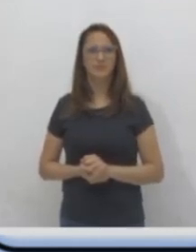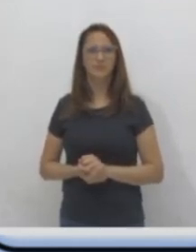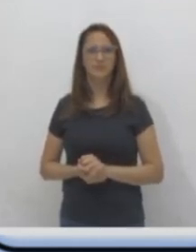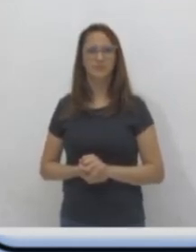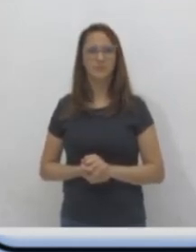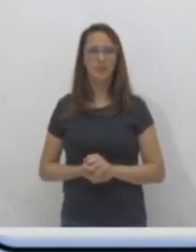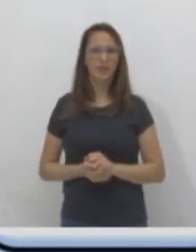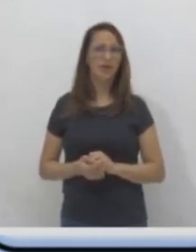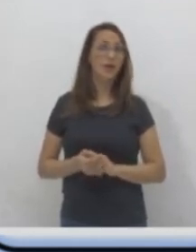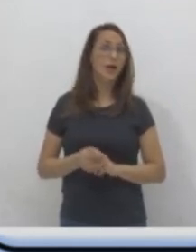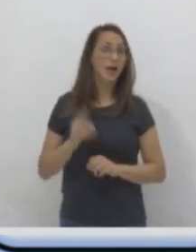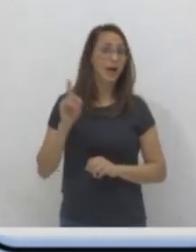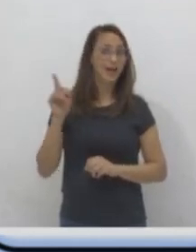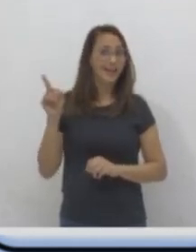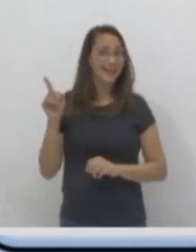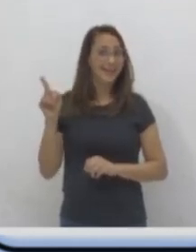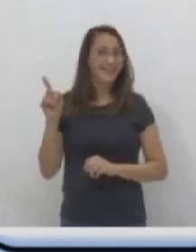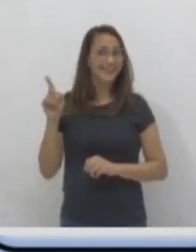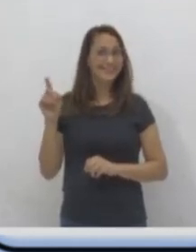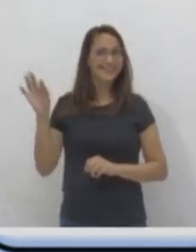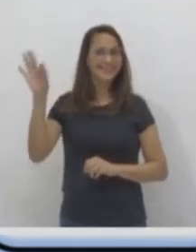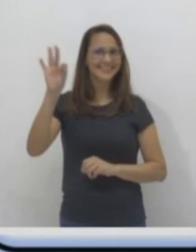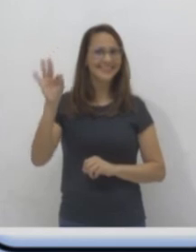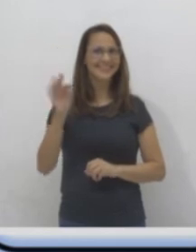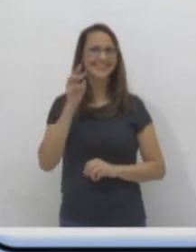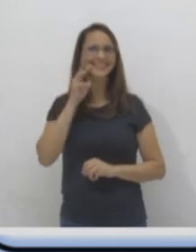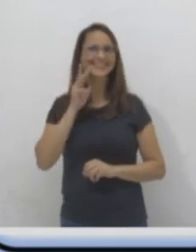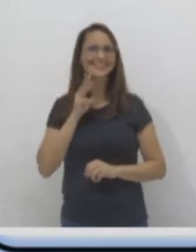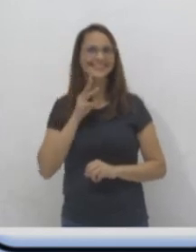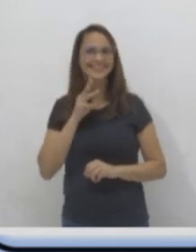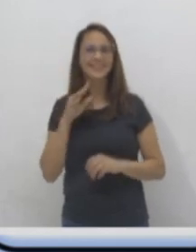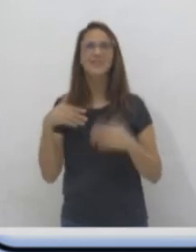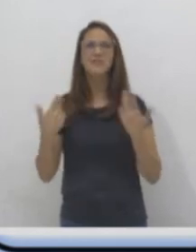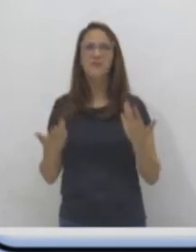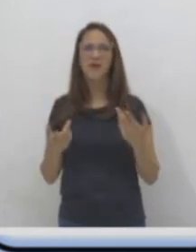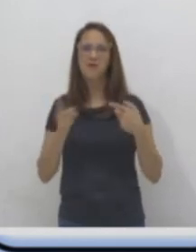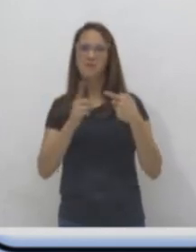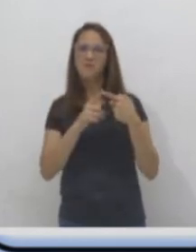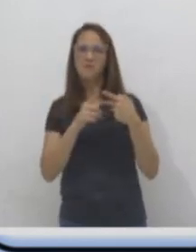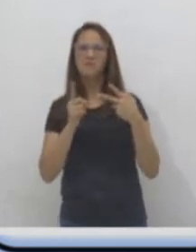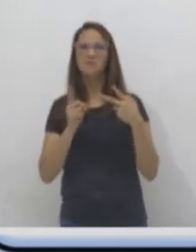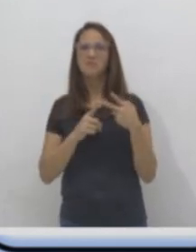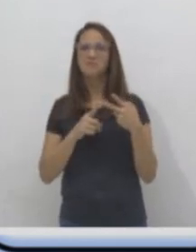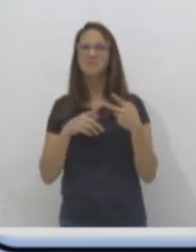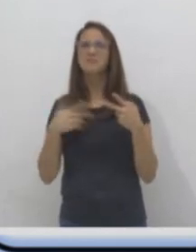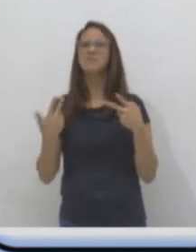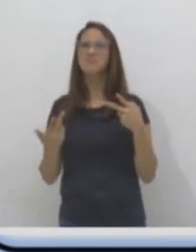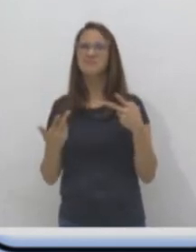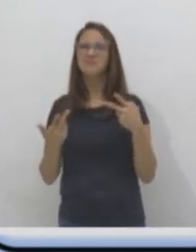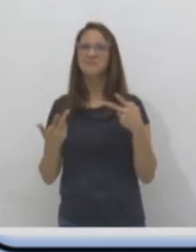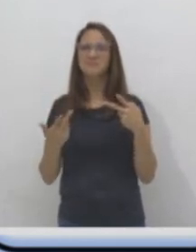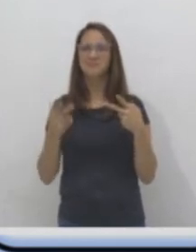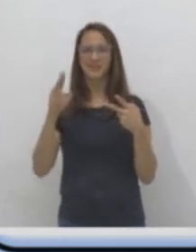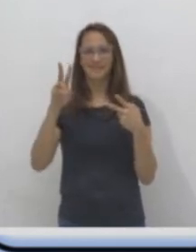A dona abelha é um animal o quê? Vertebrado ou invertebrado? Será que ela tem osso, a abelha?